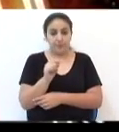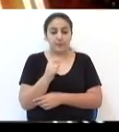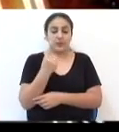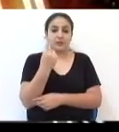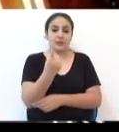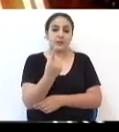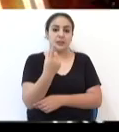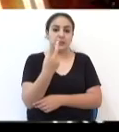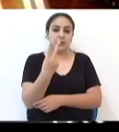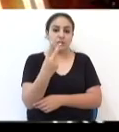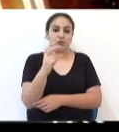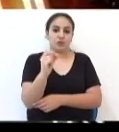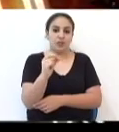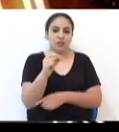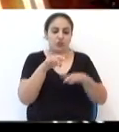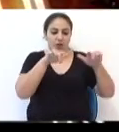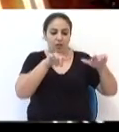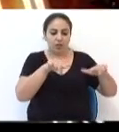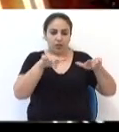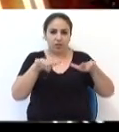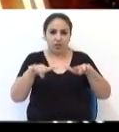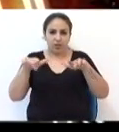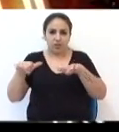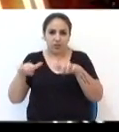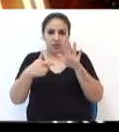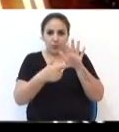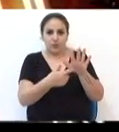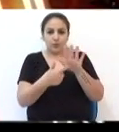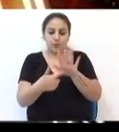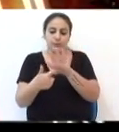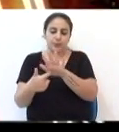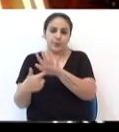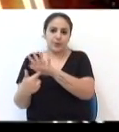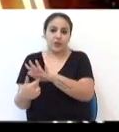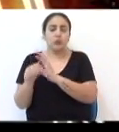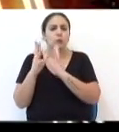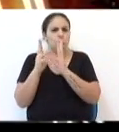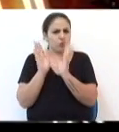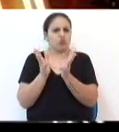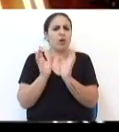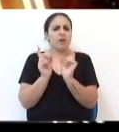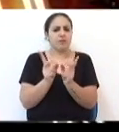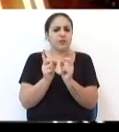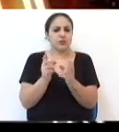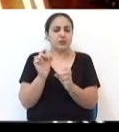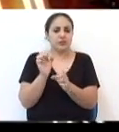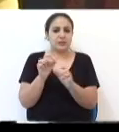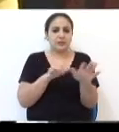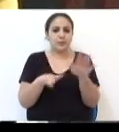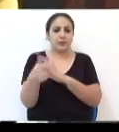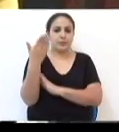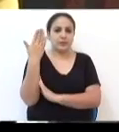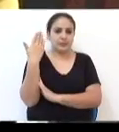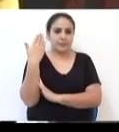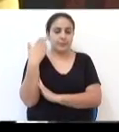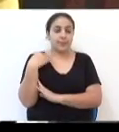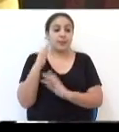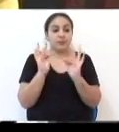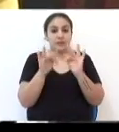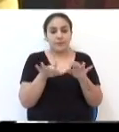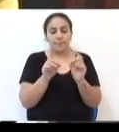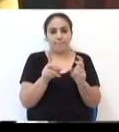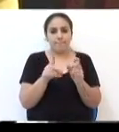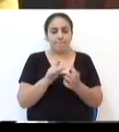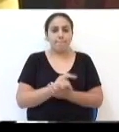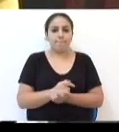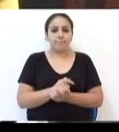120 estandes. Posso já adiantar a todos, que todos já foram vendidos aí na semana passada. Encerramos a